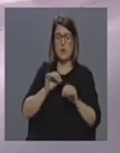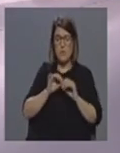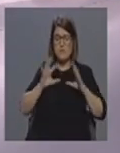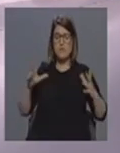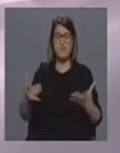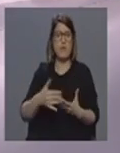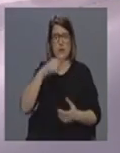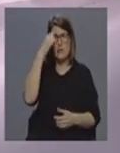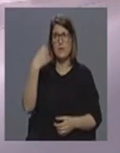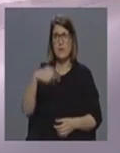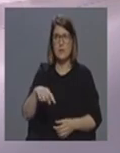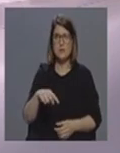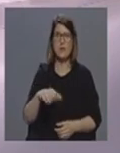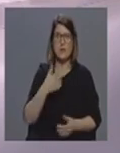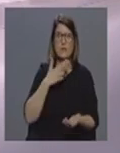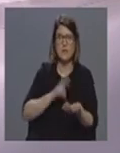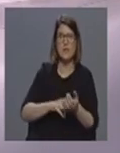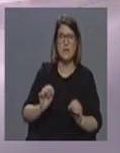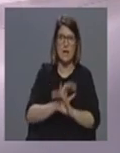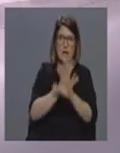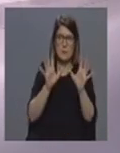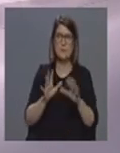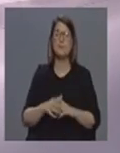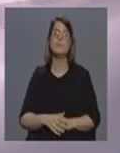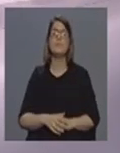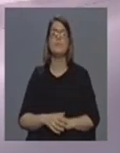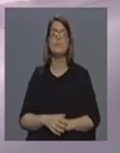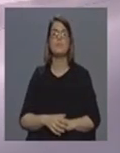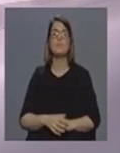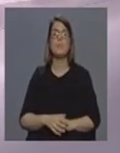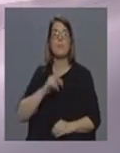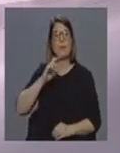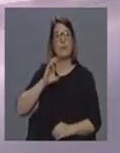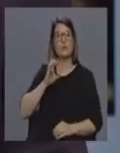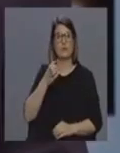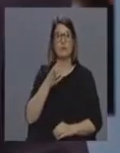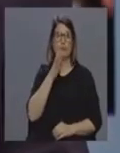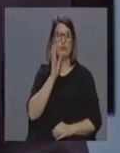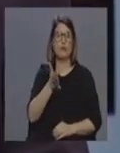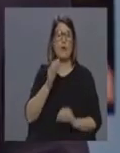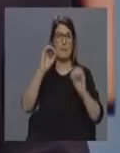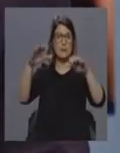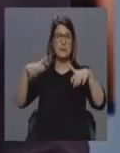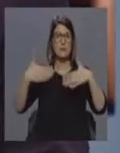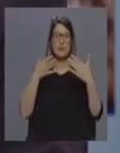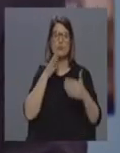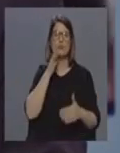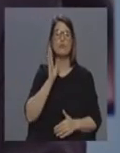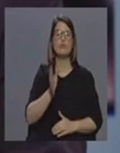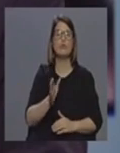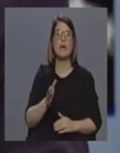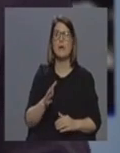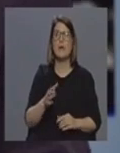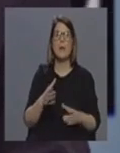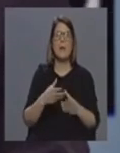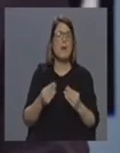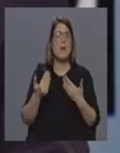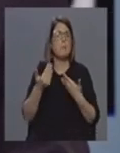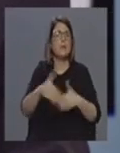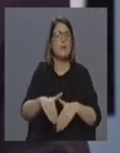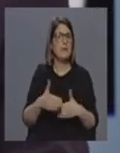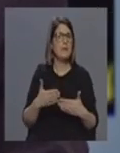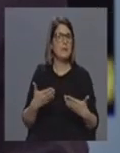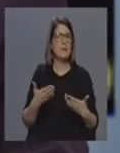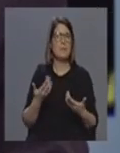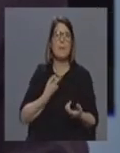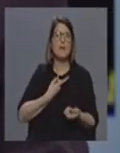claro que sim ninguém está preparado claro que eu a nível regional foi aquilo que disse no início nós temos recursos muito limitados portanto vamos ter que